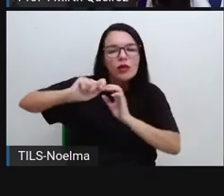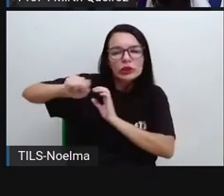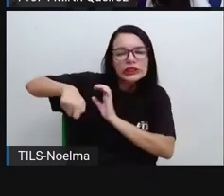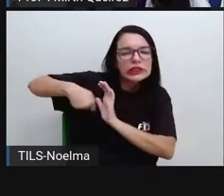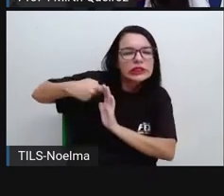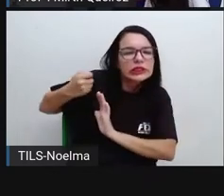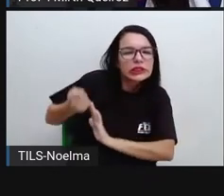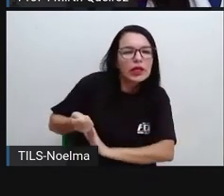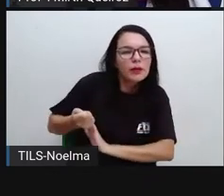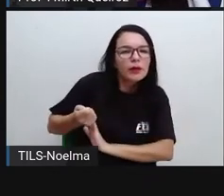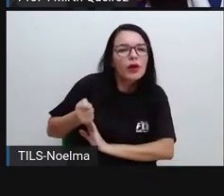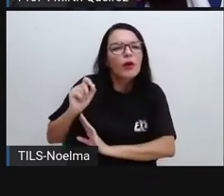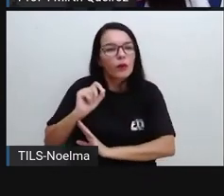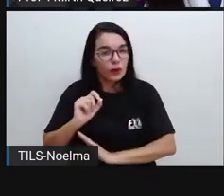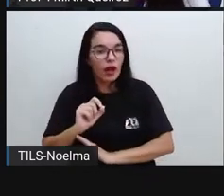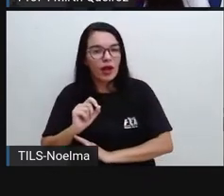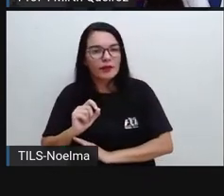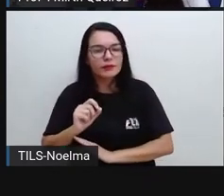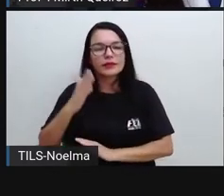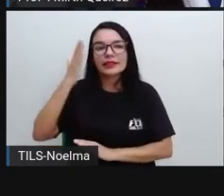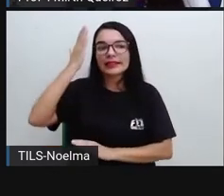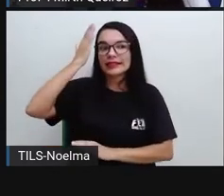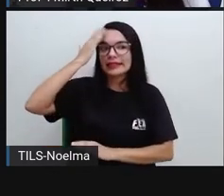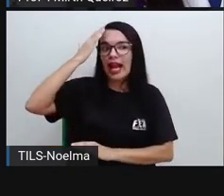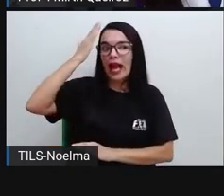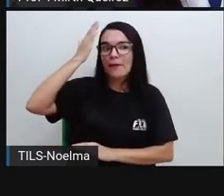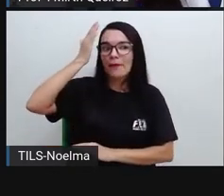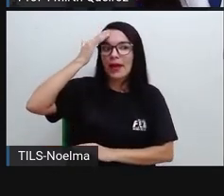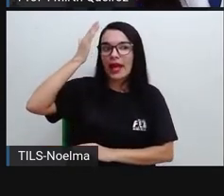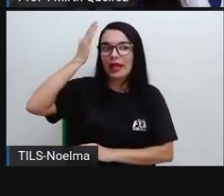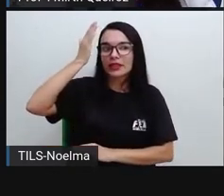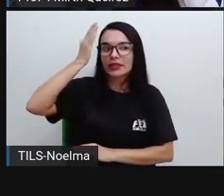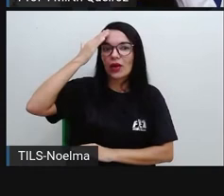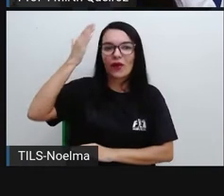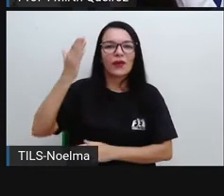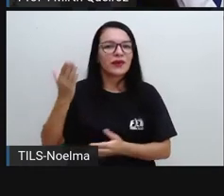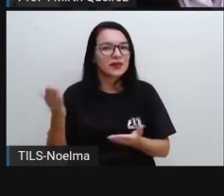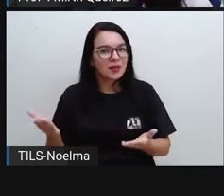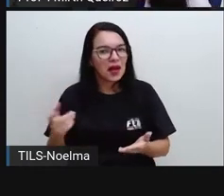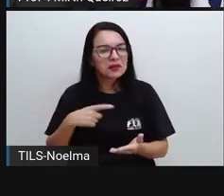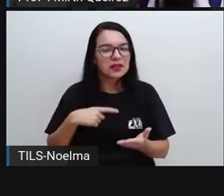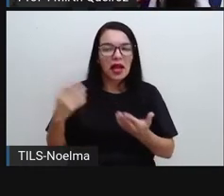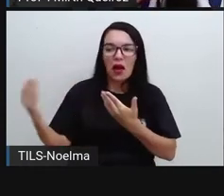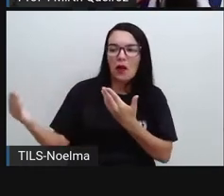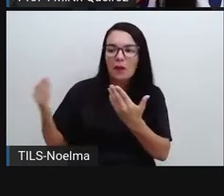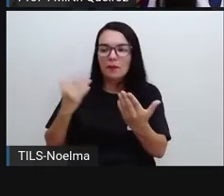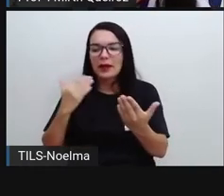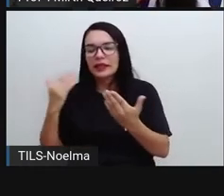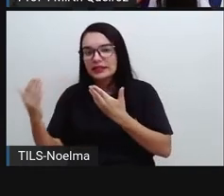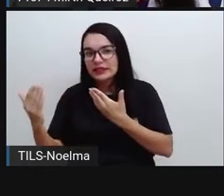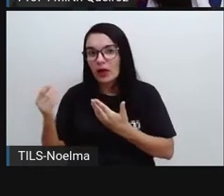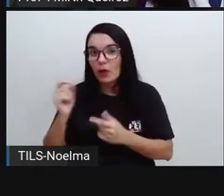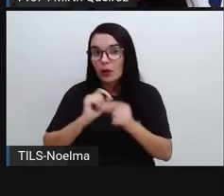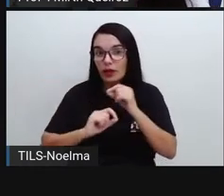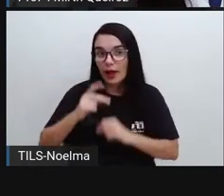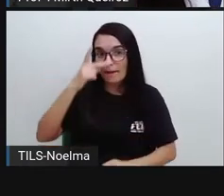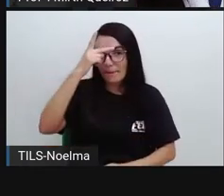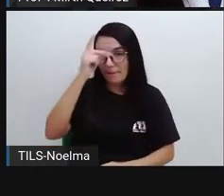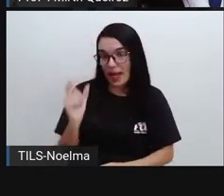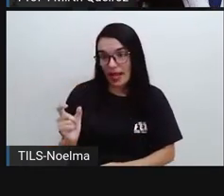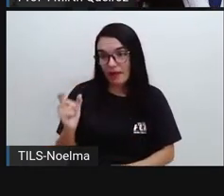fala justamente, se faz uma comparação aí entre o sabiá e a palavra sábia, né?